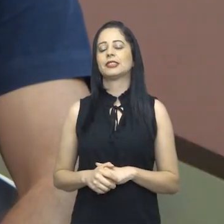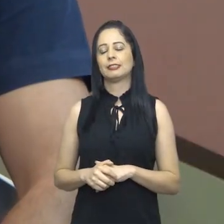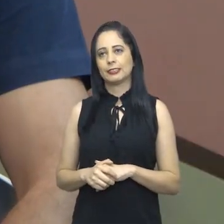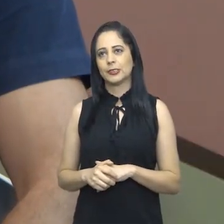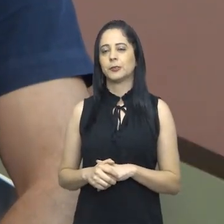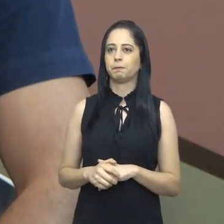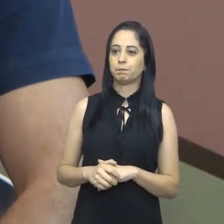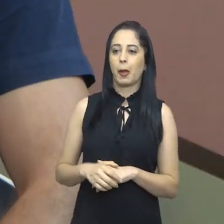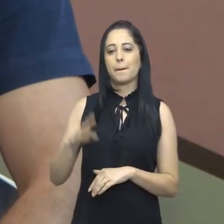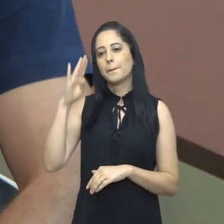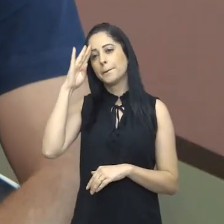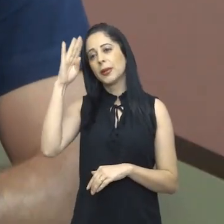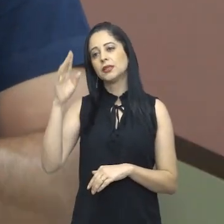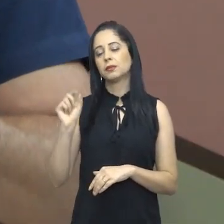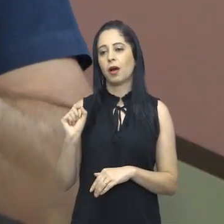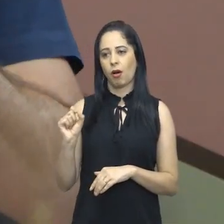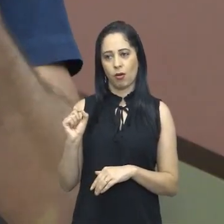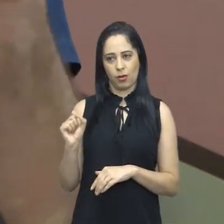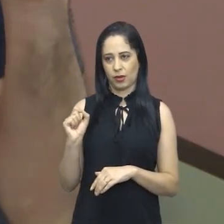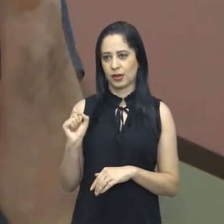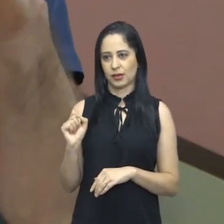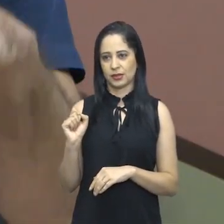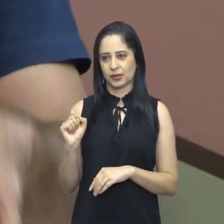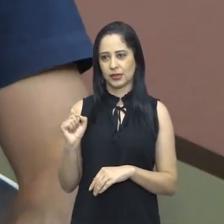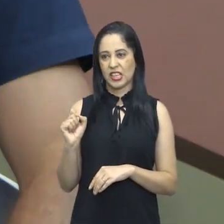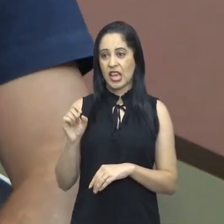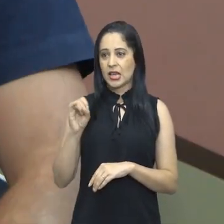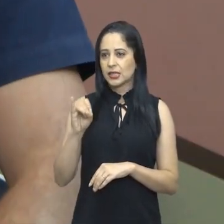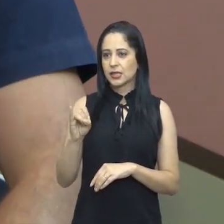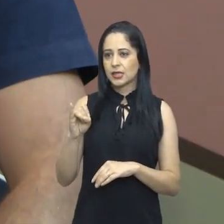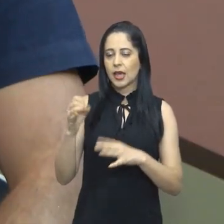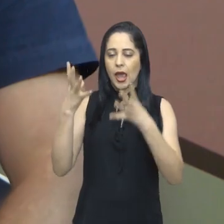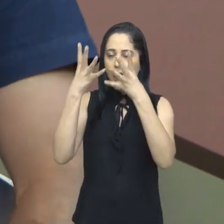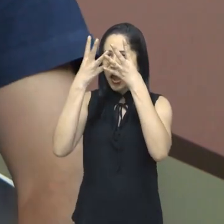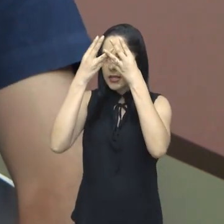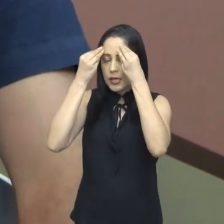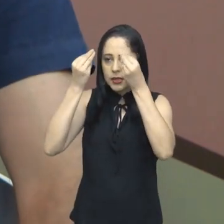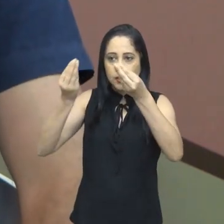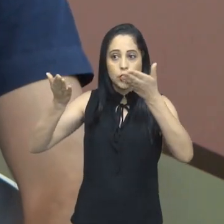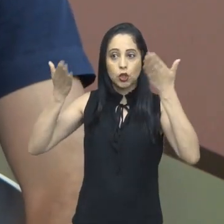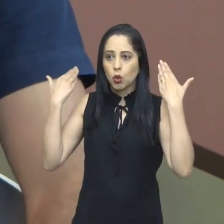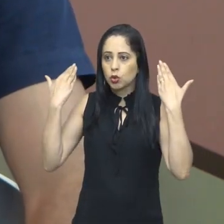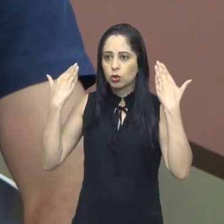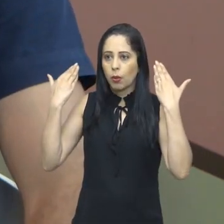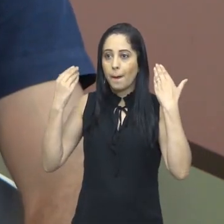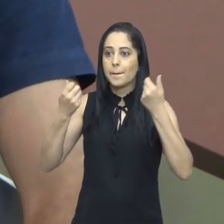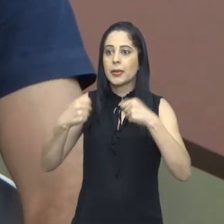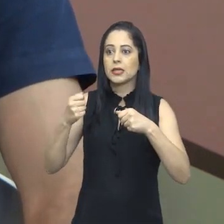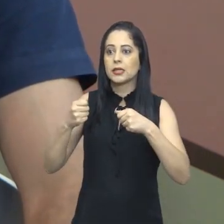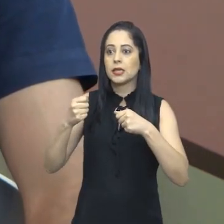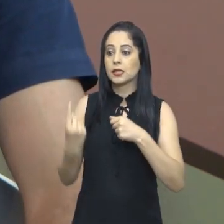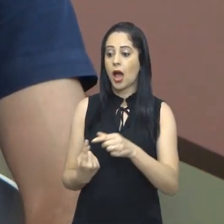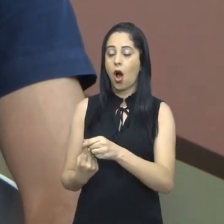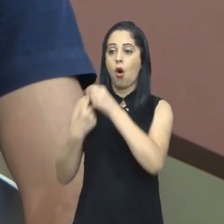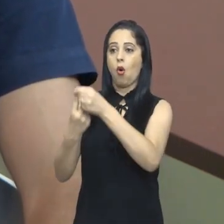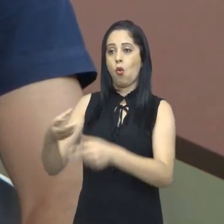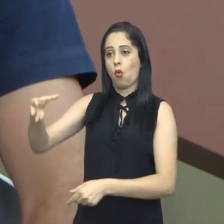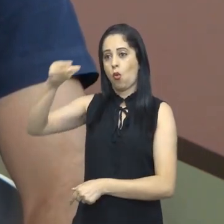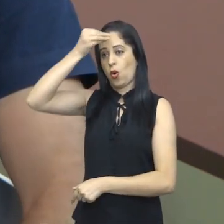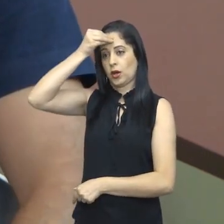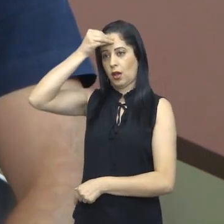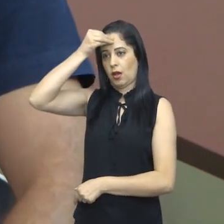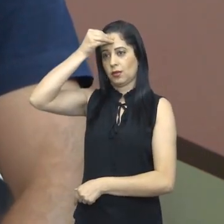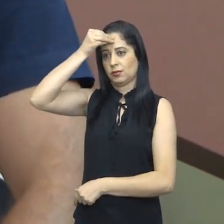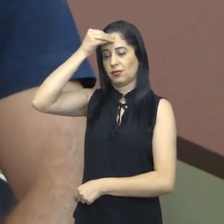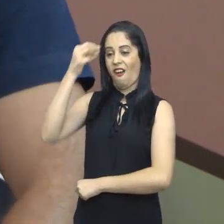Acho que o principal, se esquecerem a toda a nossa conversa de hoje, é vacinação, né? Então, acho que esse foi o grande virado do